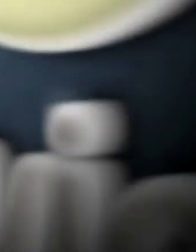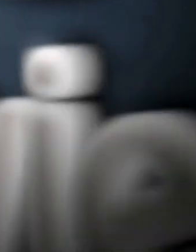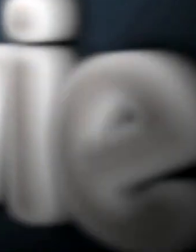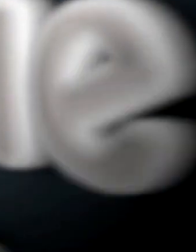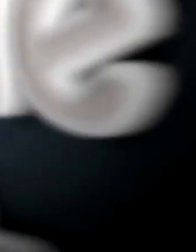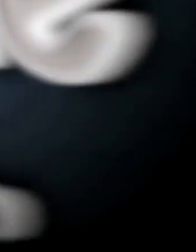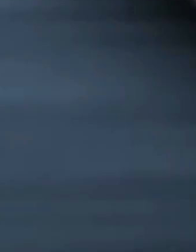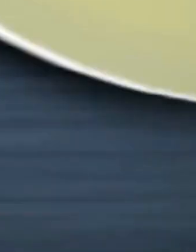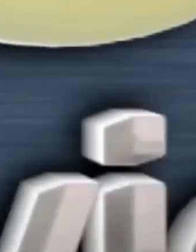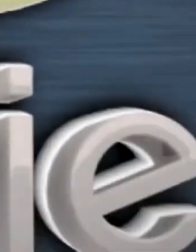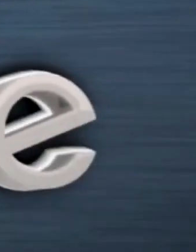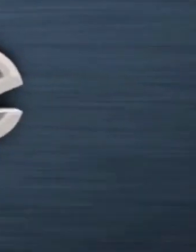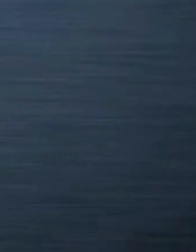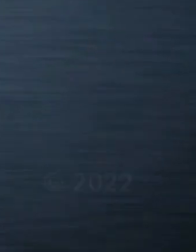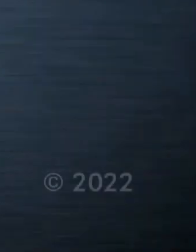Transcrição Negri